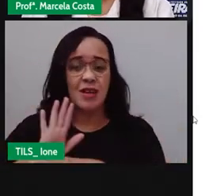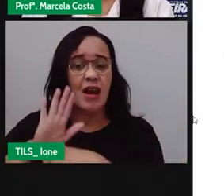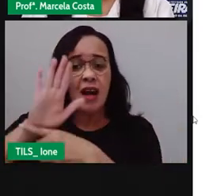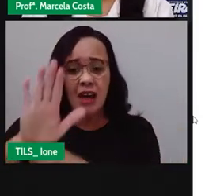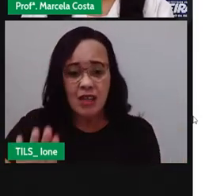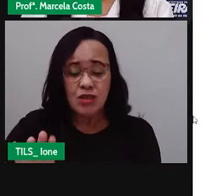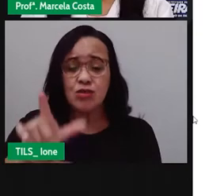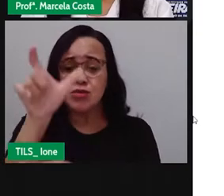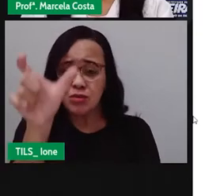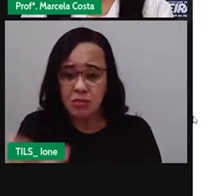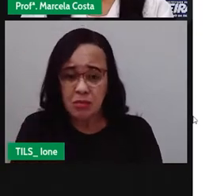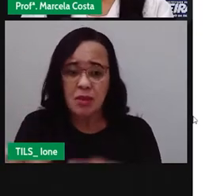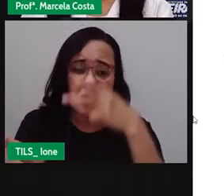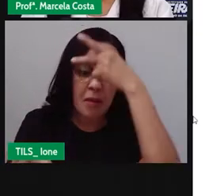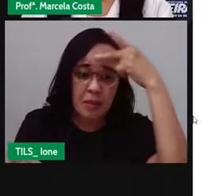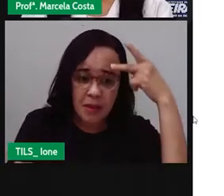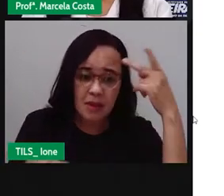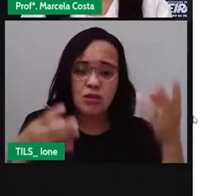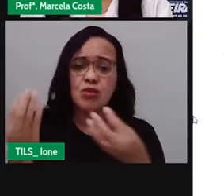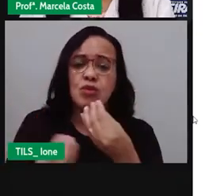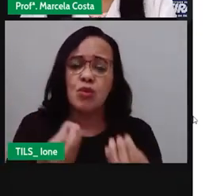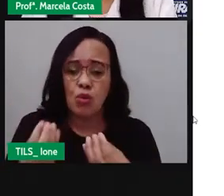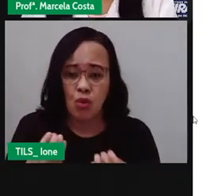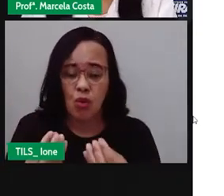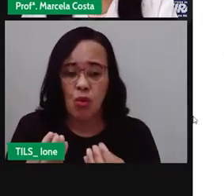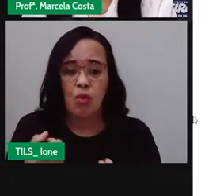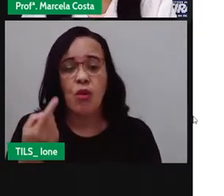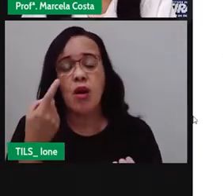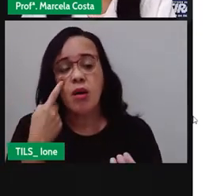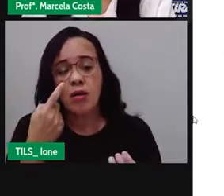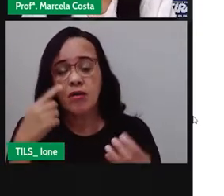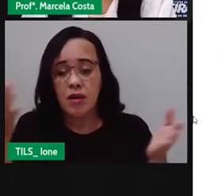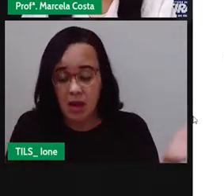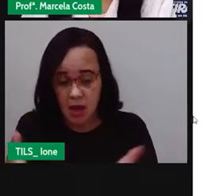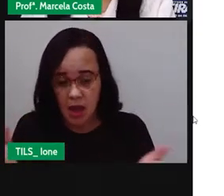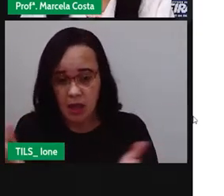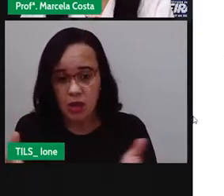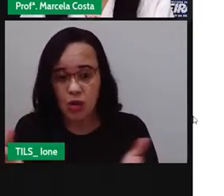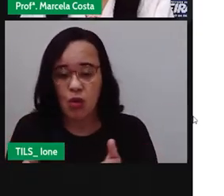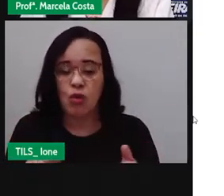nossa cidade. Tá bom? Como eu falei para vocês,